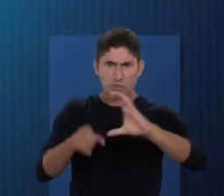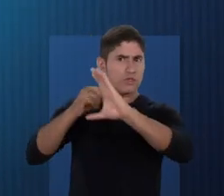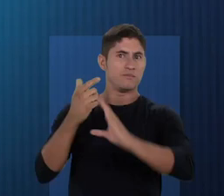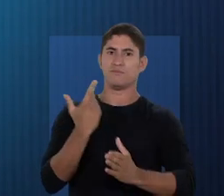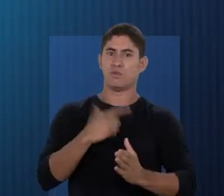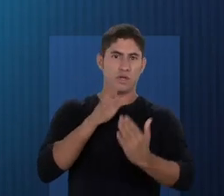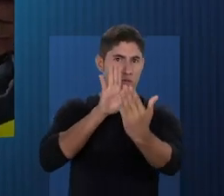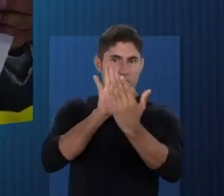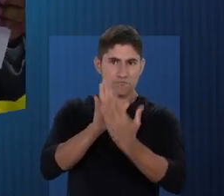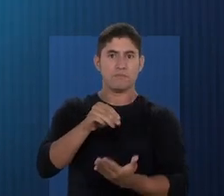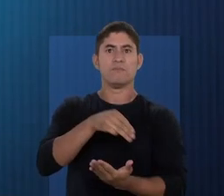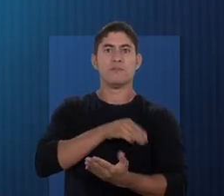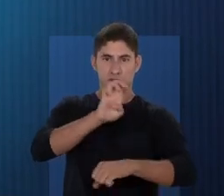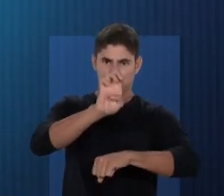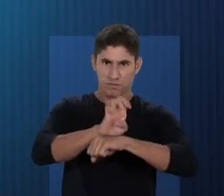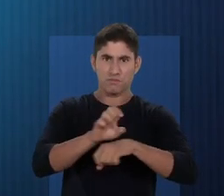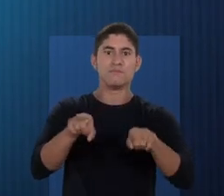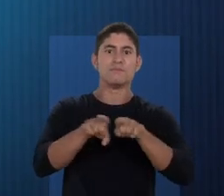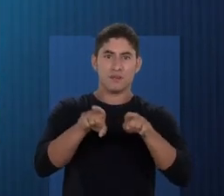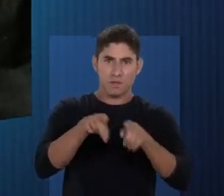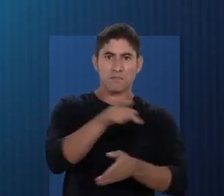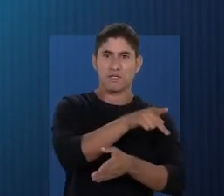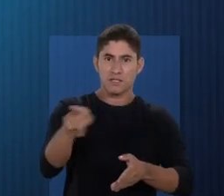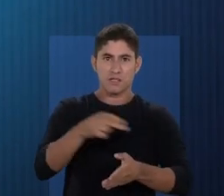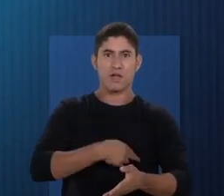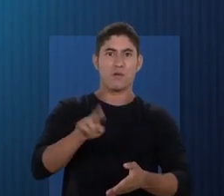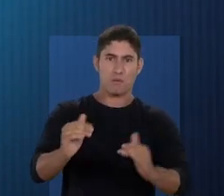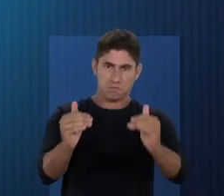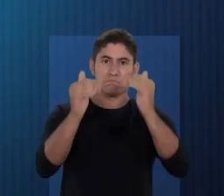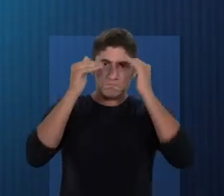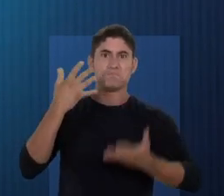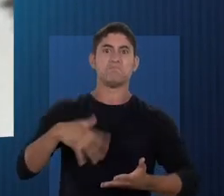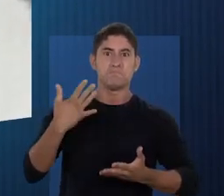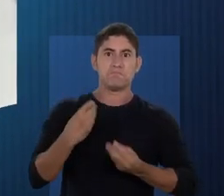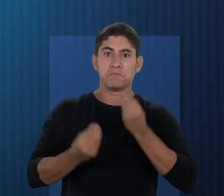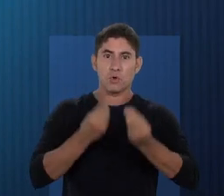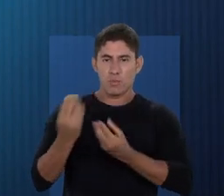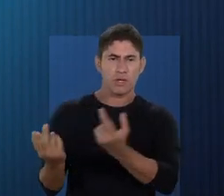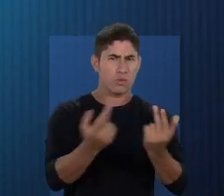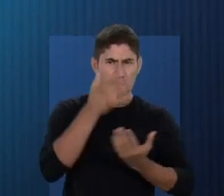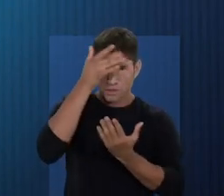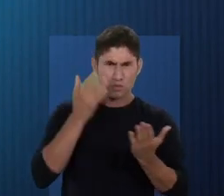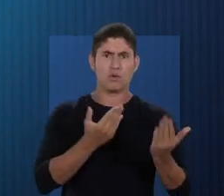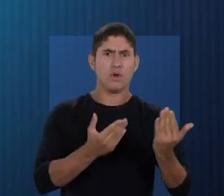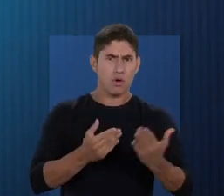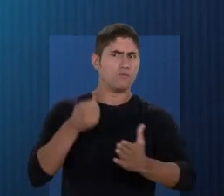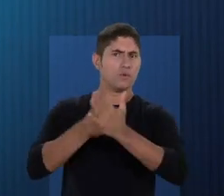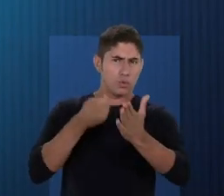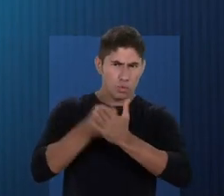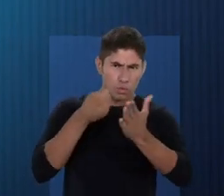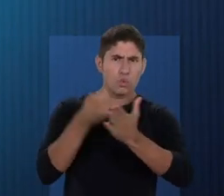que tem diálogo direto com ministros de Estado e presidentes da República. Iguais a tantos jovens, ele começou na